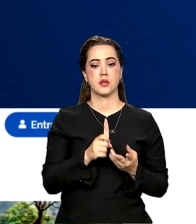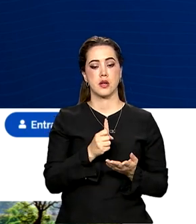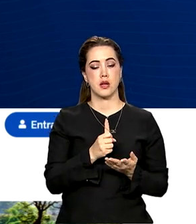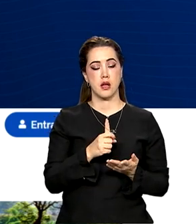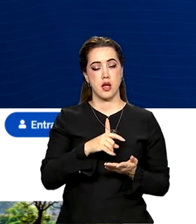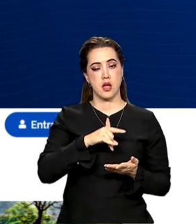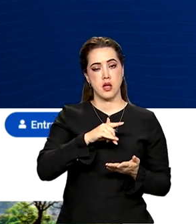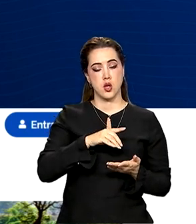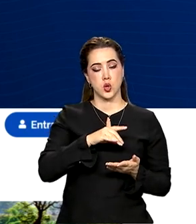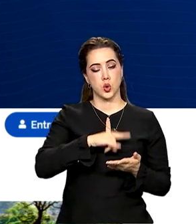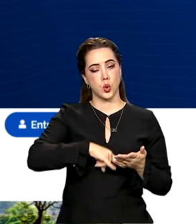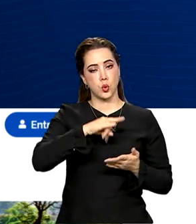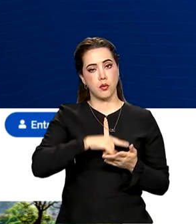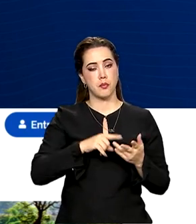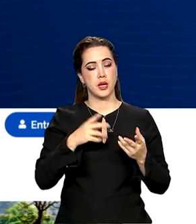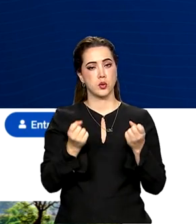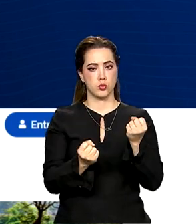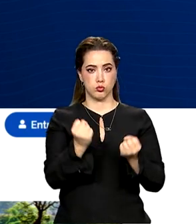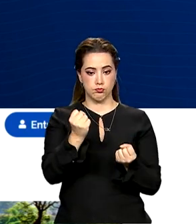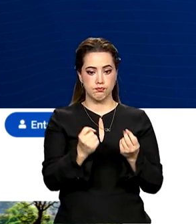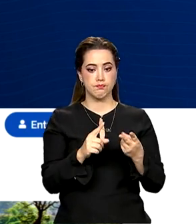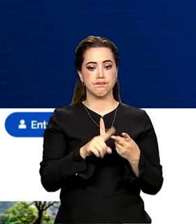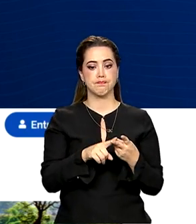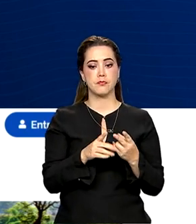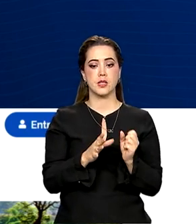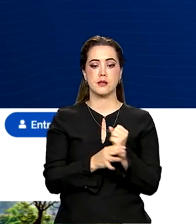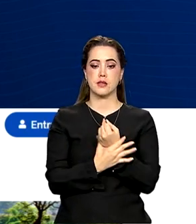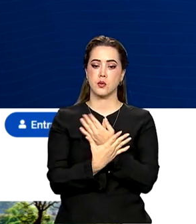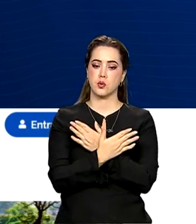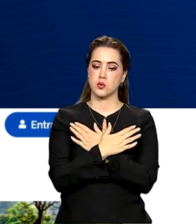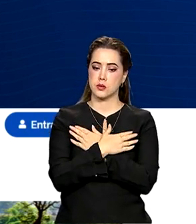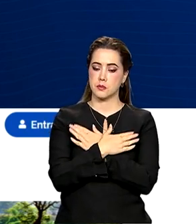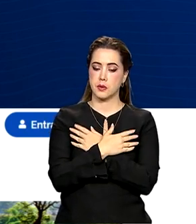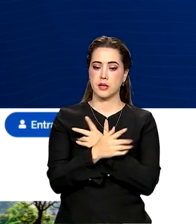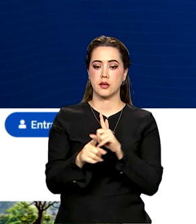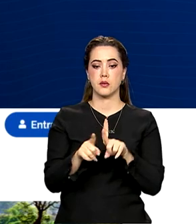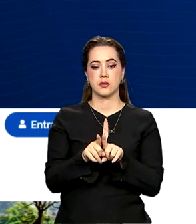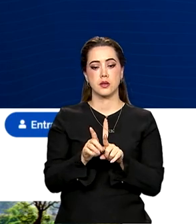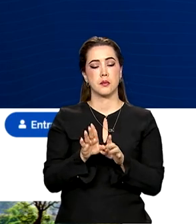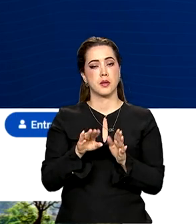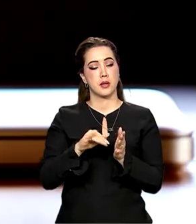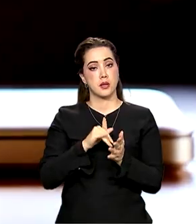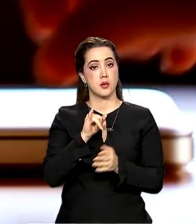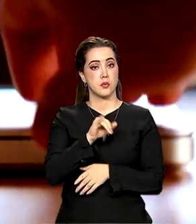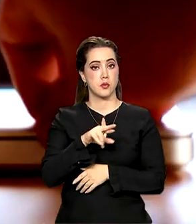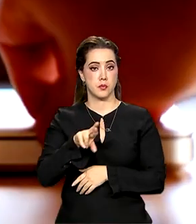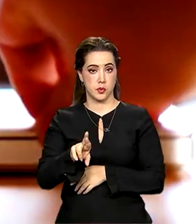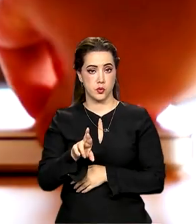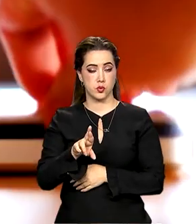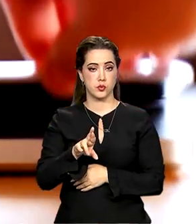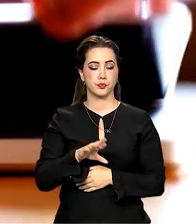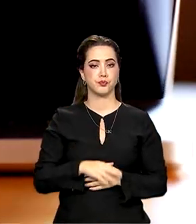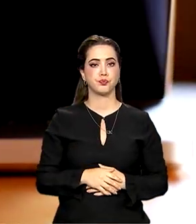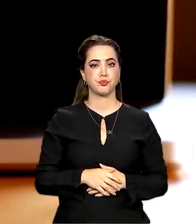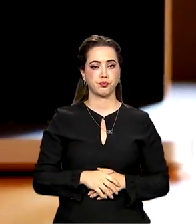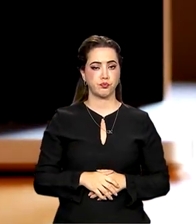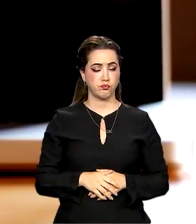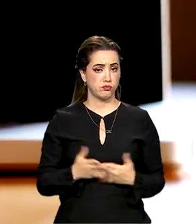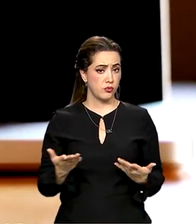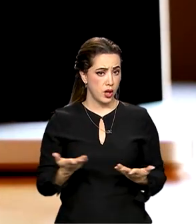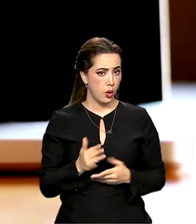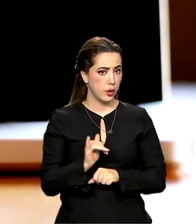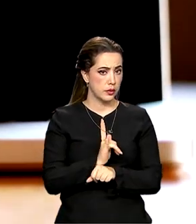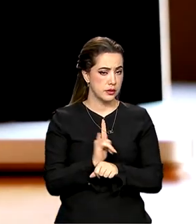trânsito e de trabalho, seguro-desemprego e a declaração pré-preenchida do imposto de renda. Com a Estratégia Nacional de